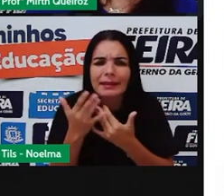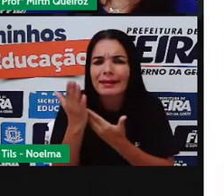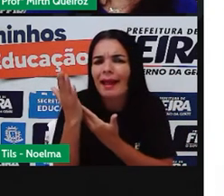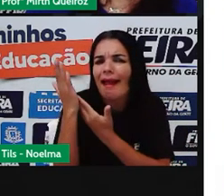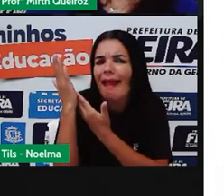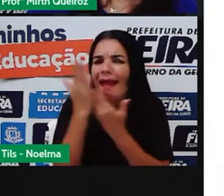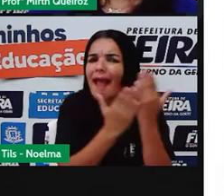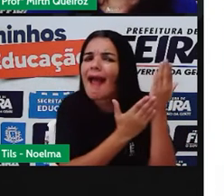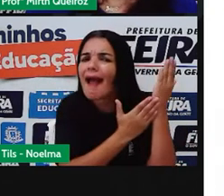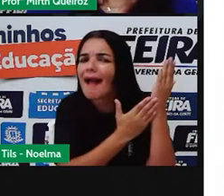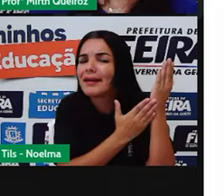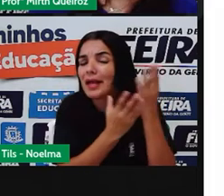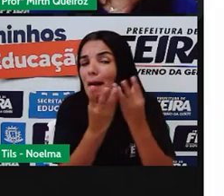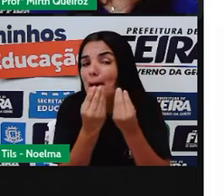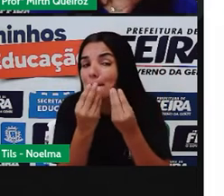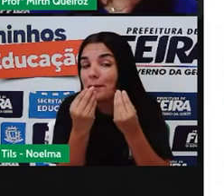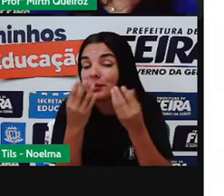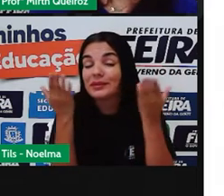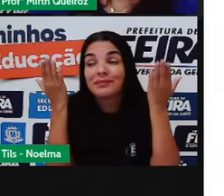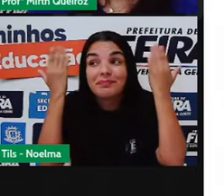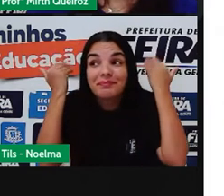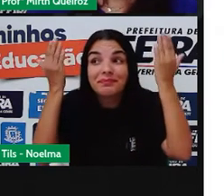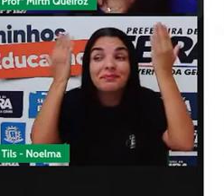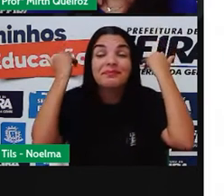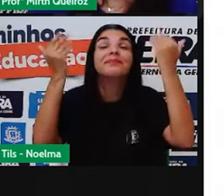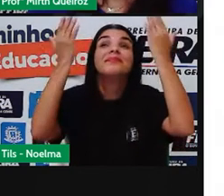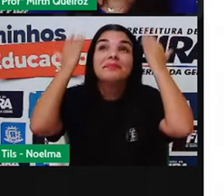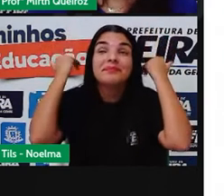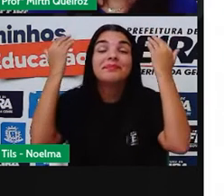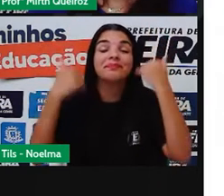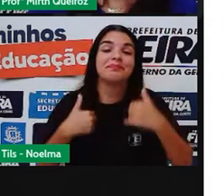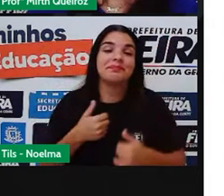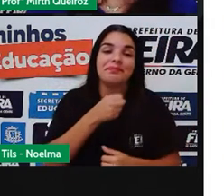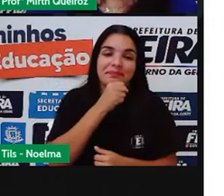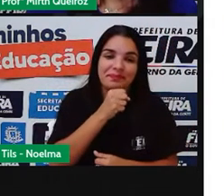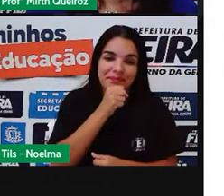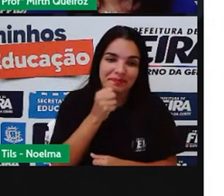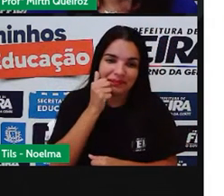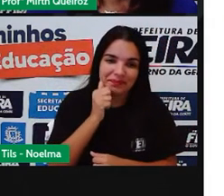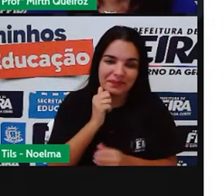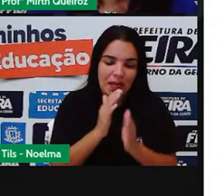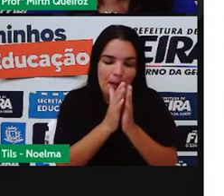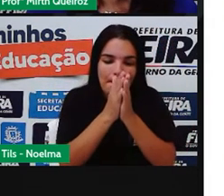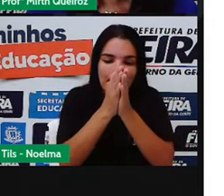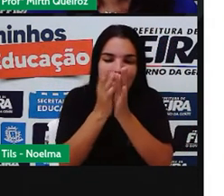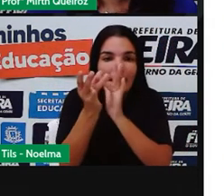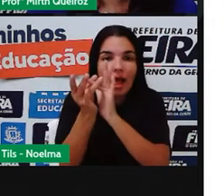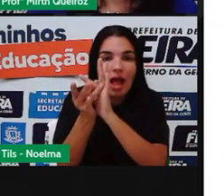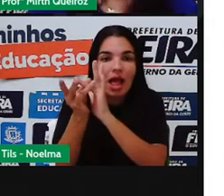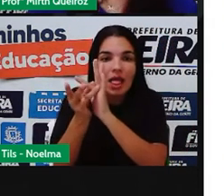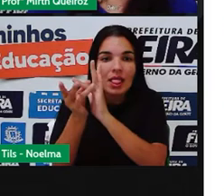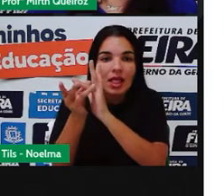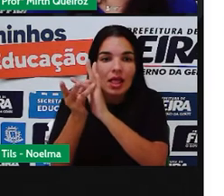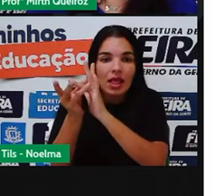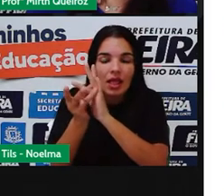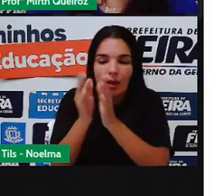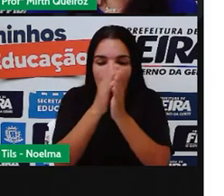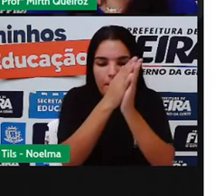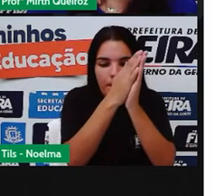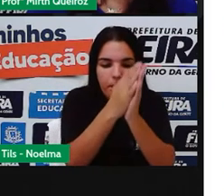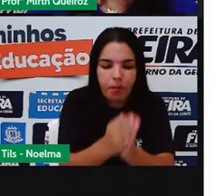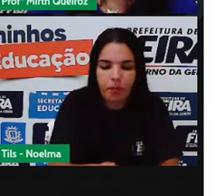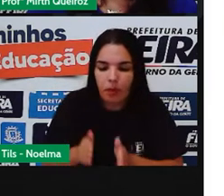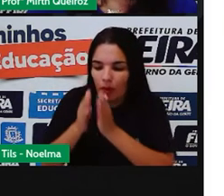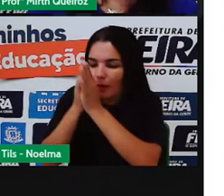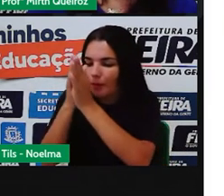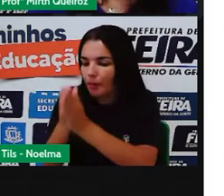infância E que veio já desde a infância dos meus avós Que é o passanel Como